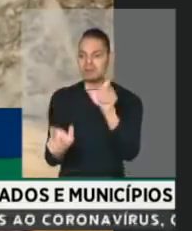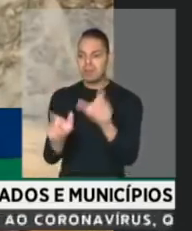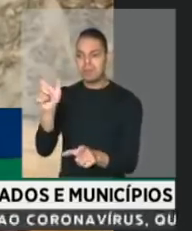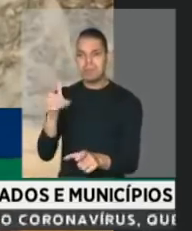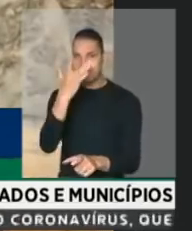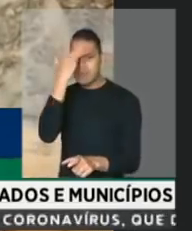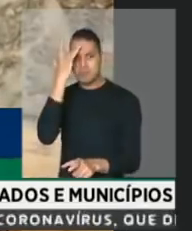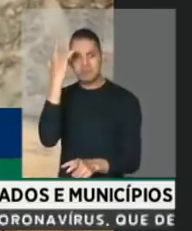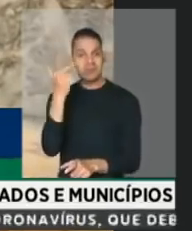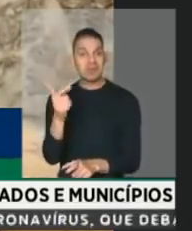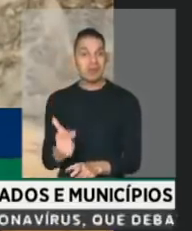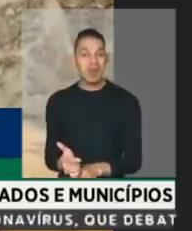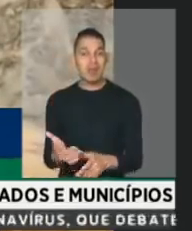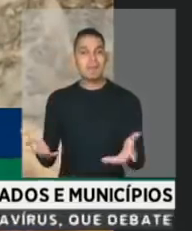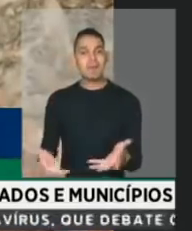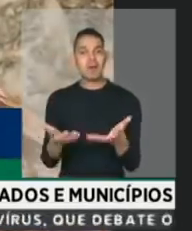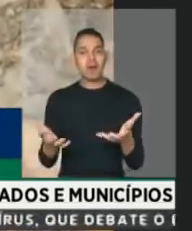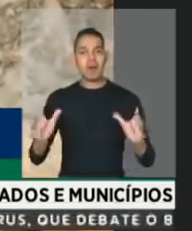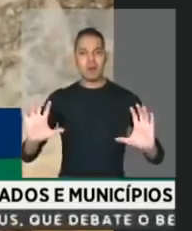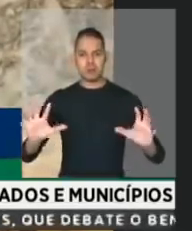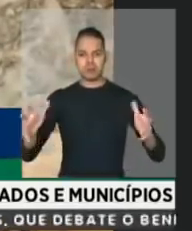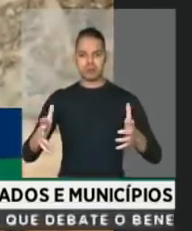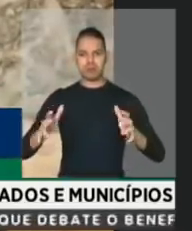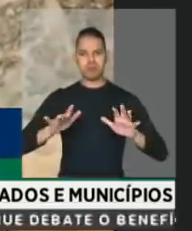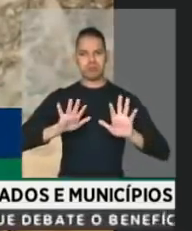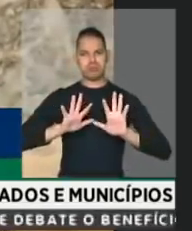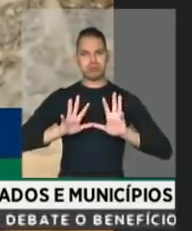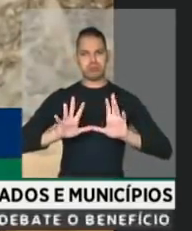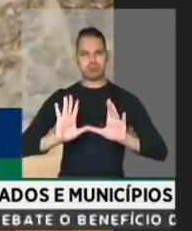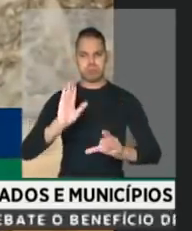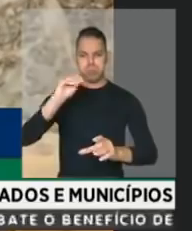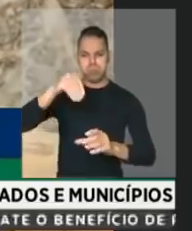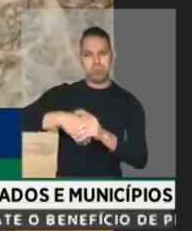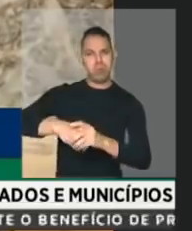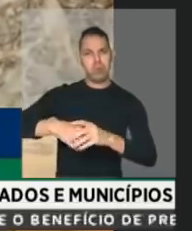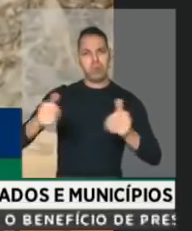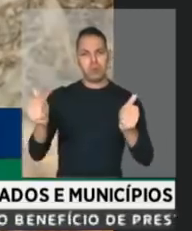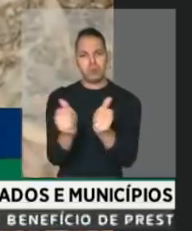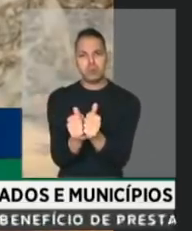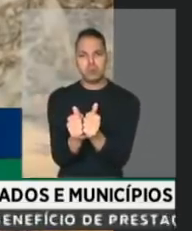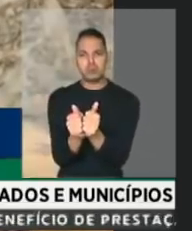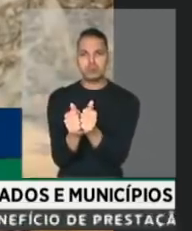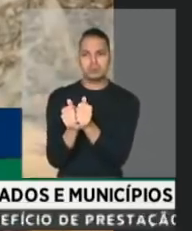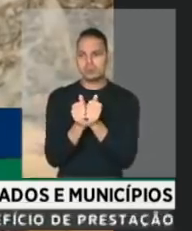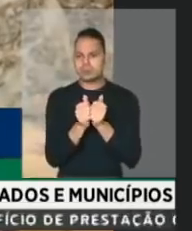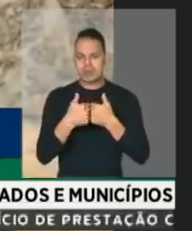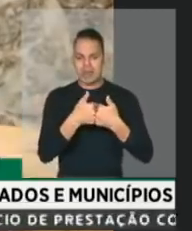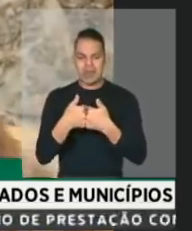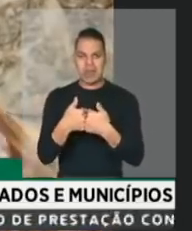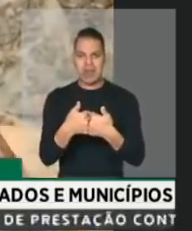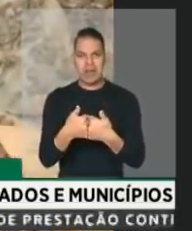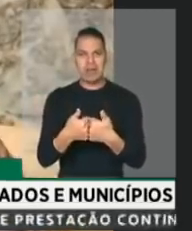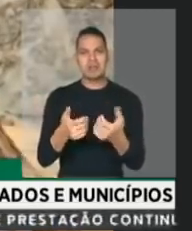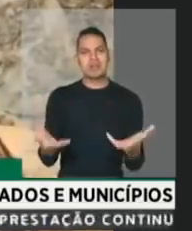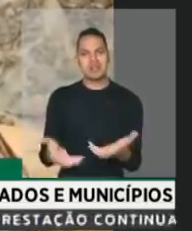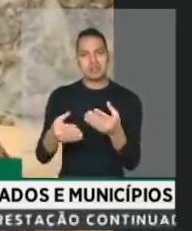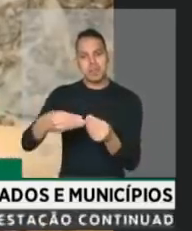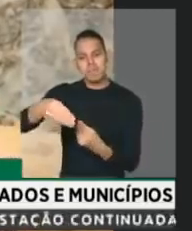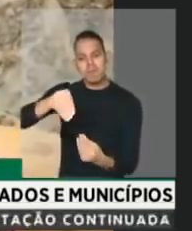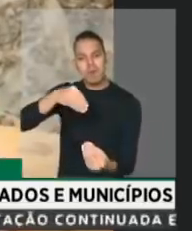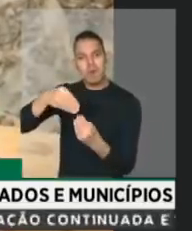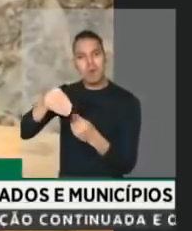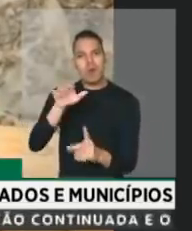provoca o comportamento da aglomeração, vai para dentro da aglomeração, ele estimula a flexibilização pressionando